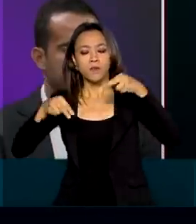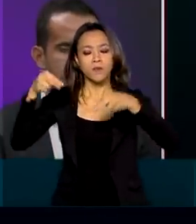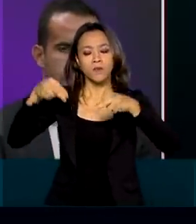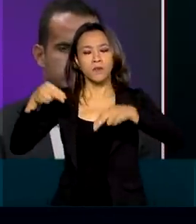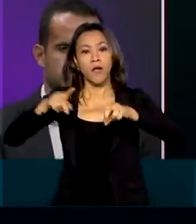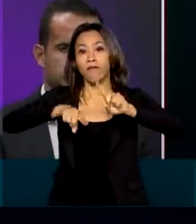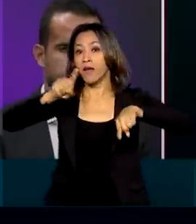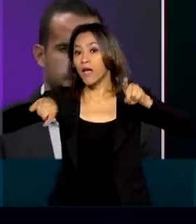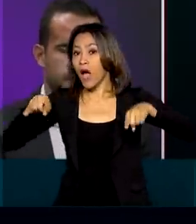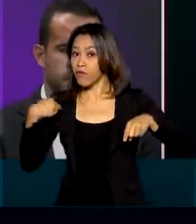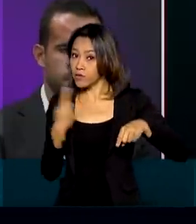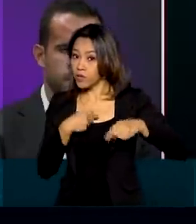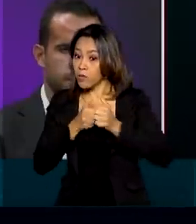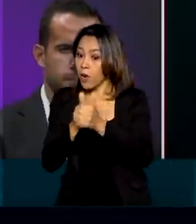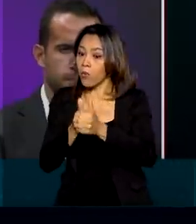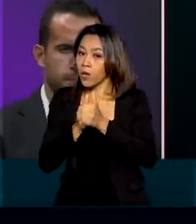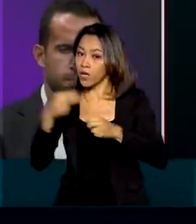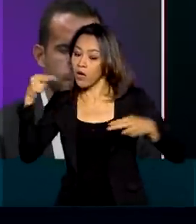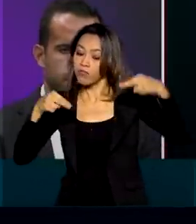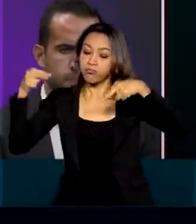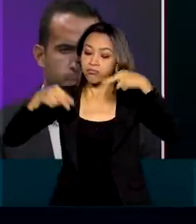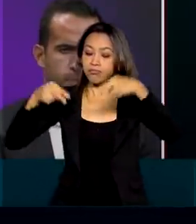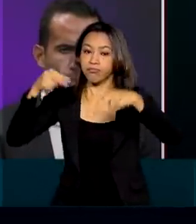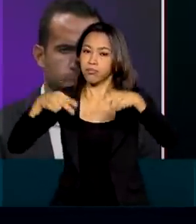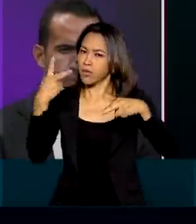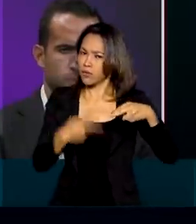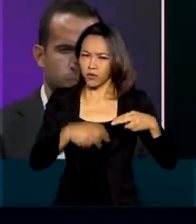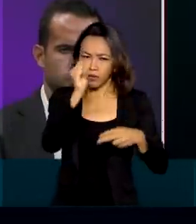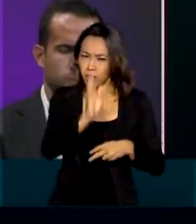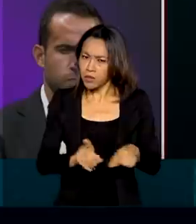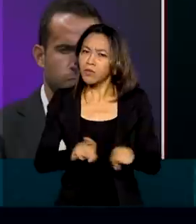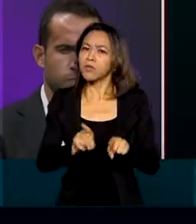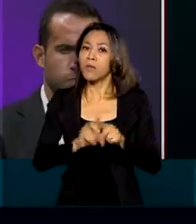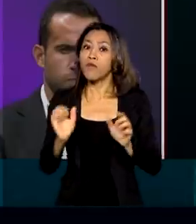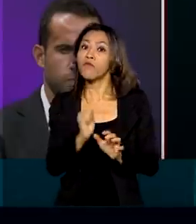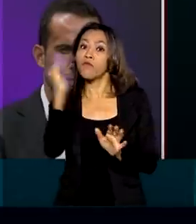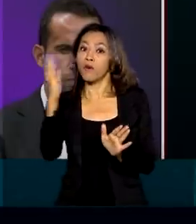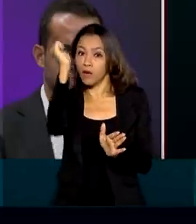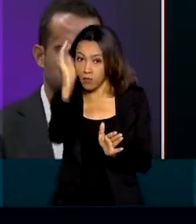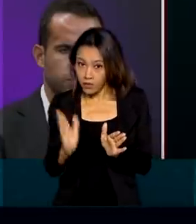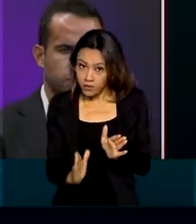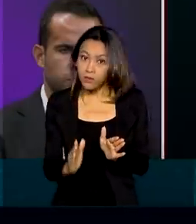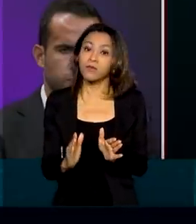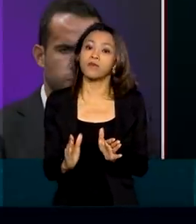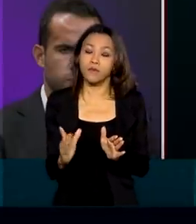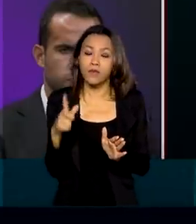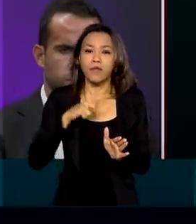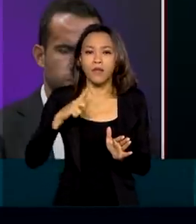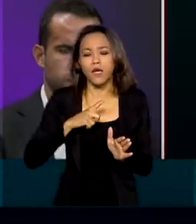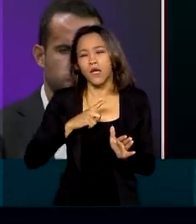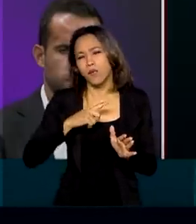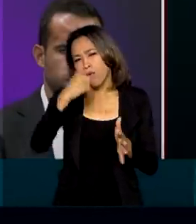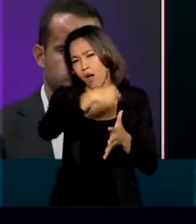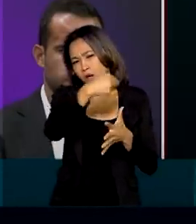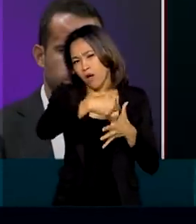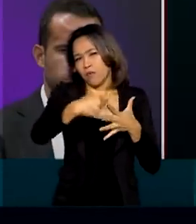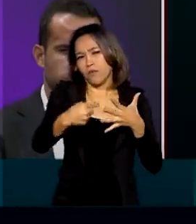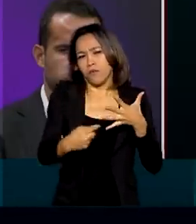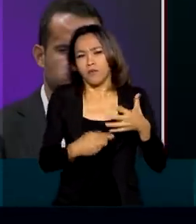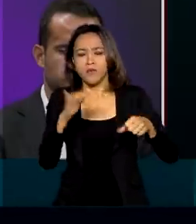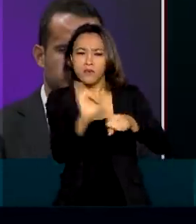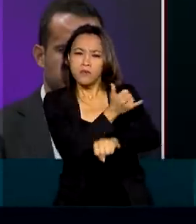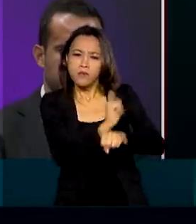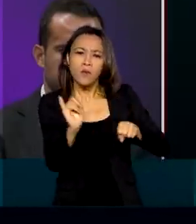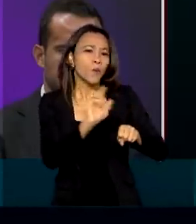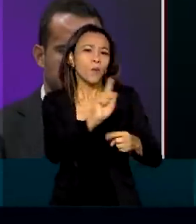não só locais como internacionais, e que temos um amplo conjunto de instrumentos para